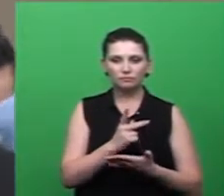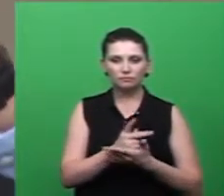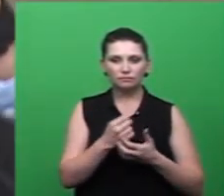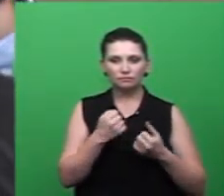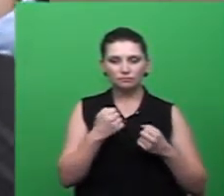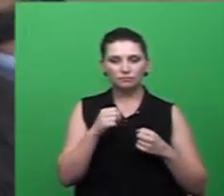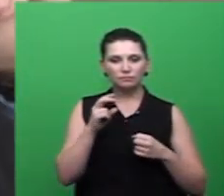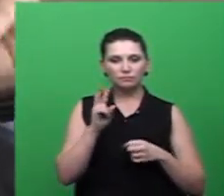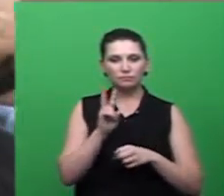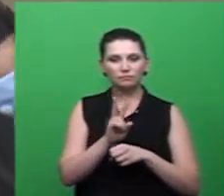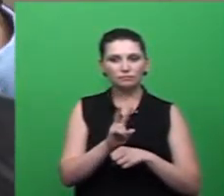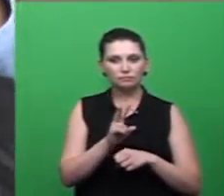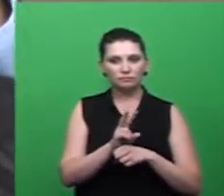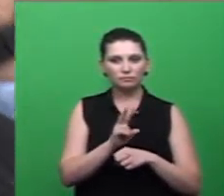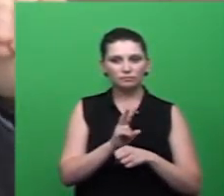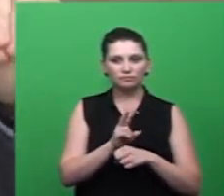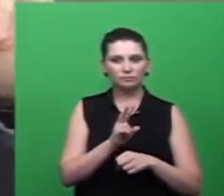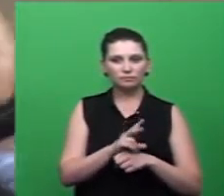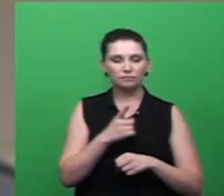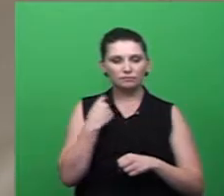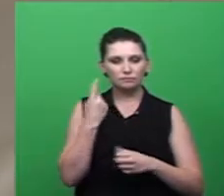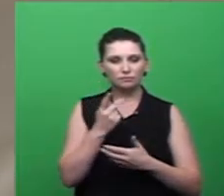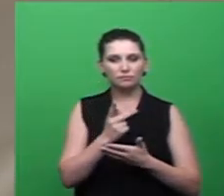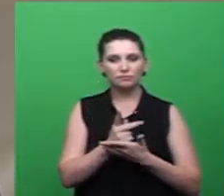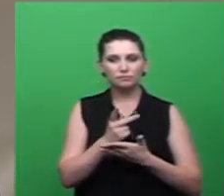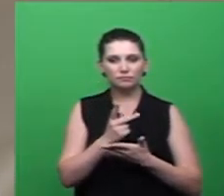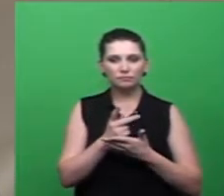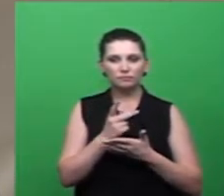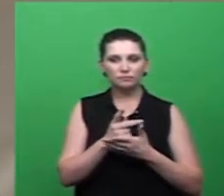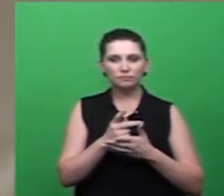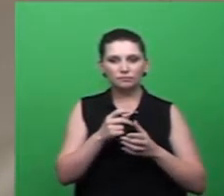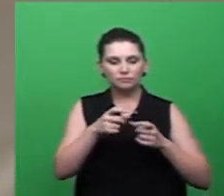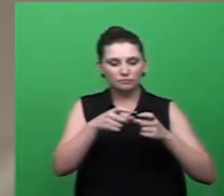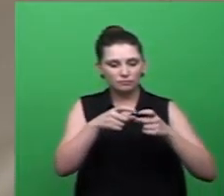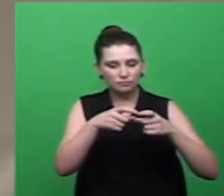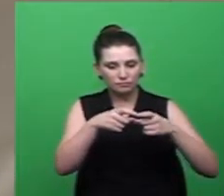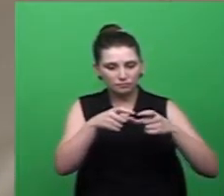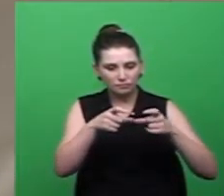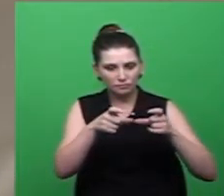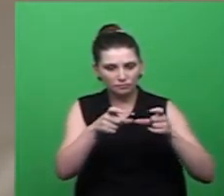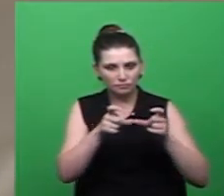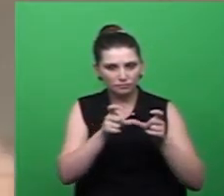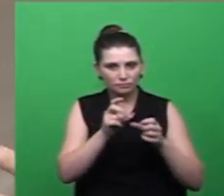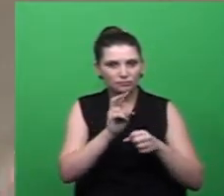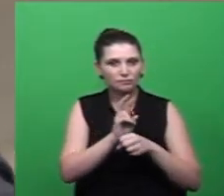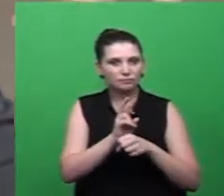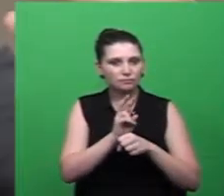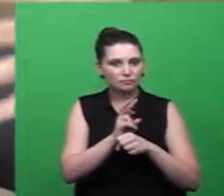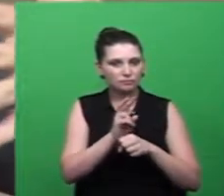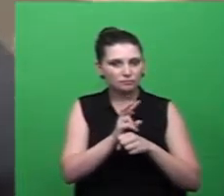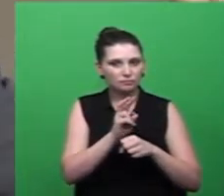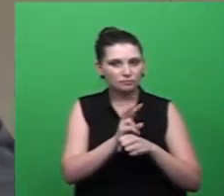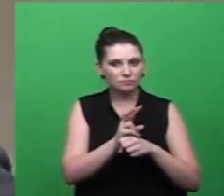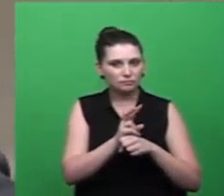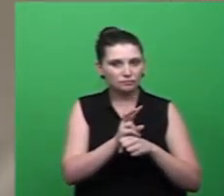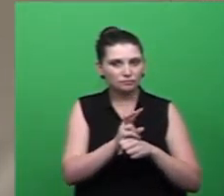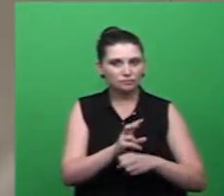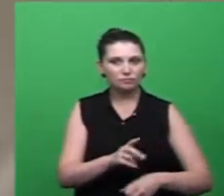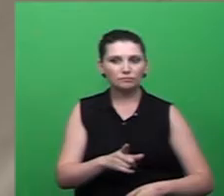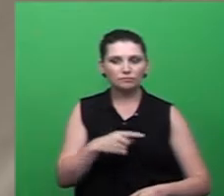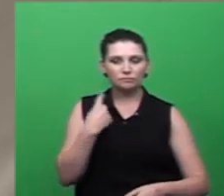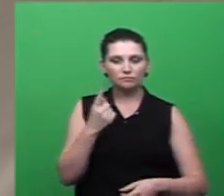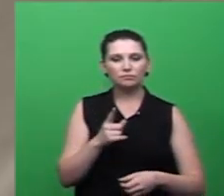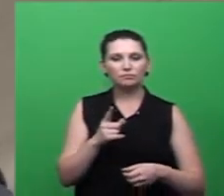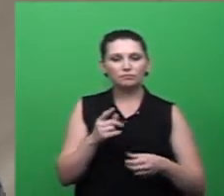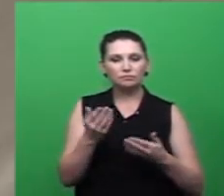a gente tem colocado armadilhas no intuito de saber se ele está chegando por ali. Por isso, inteligentemente, a gente fecha as